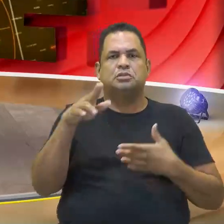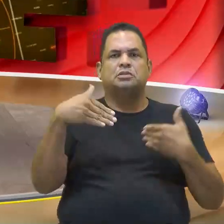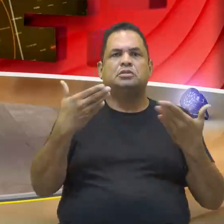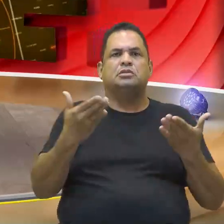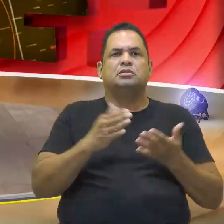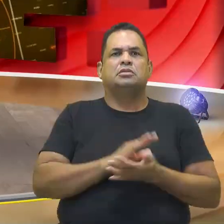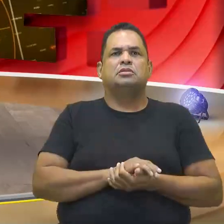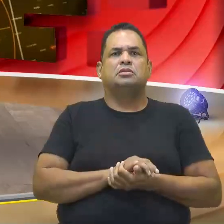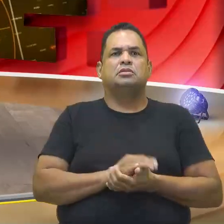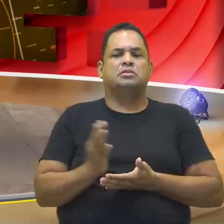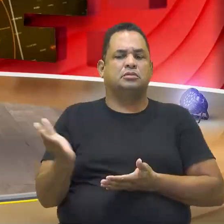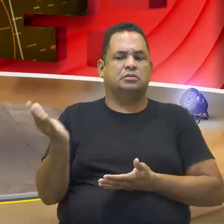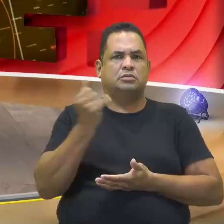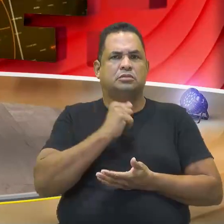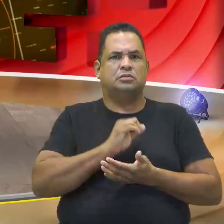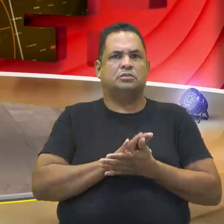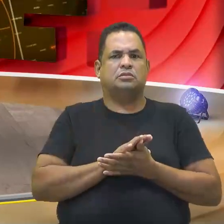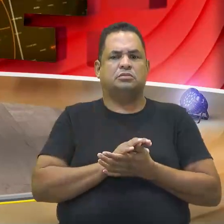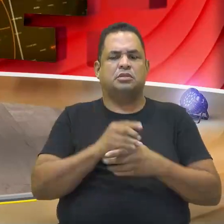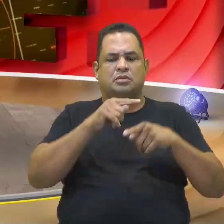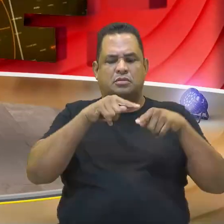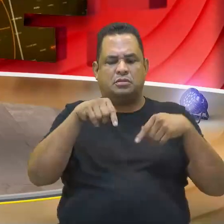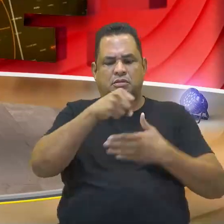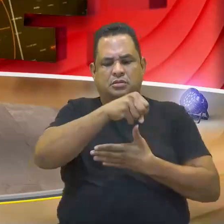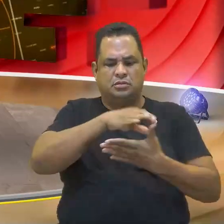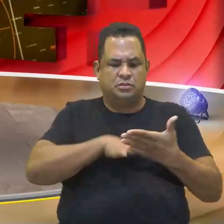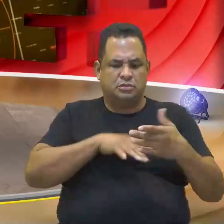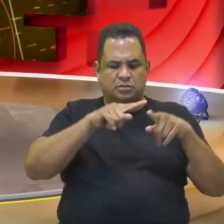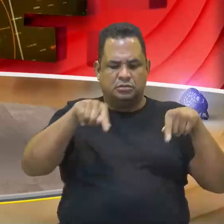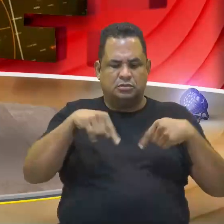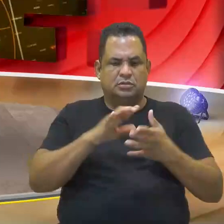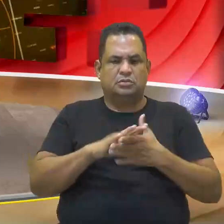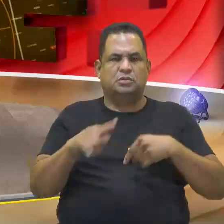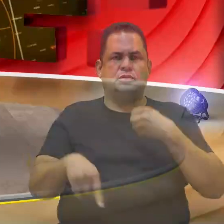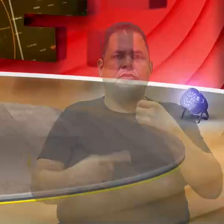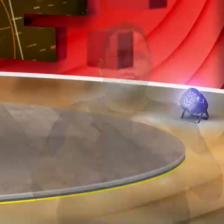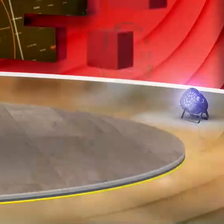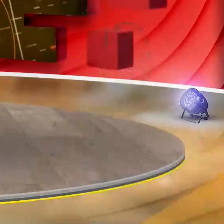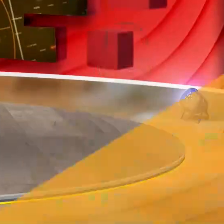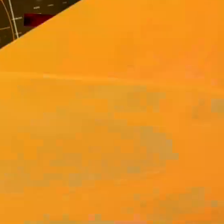tá, vamos lá. Hora das atividades de sala. Já, já a gente volta corrigindo tudinho.